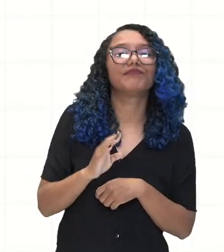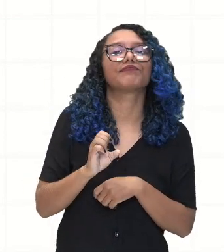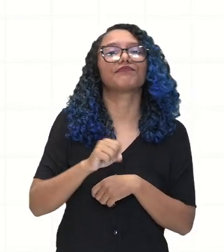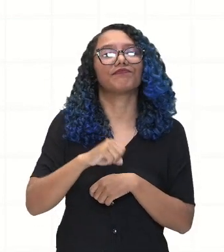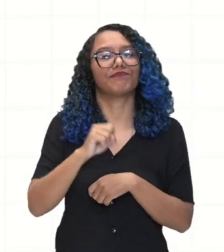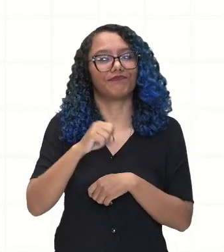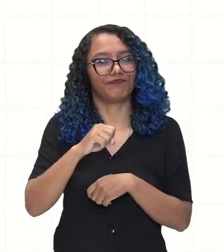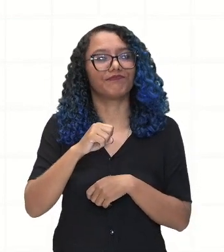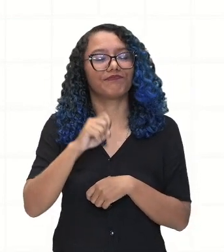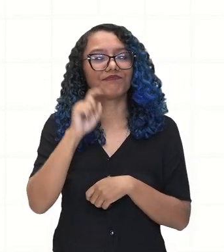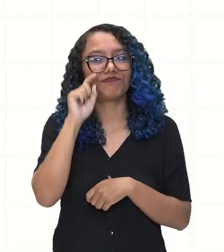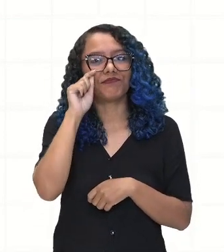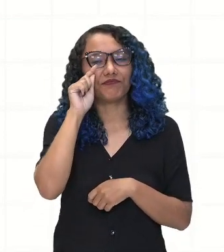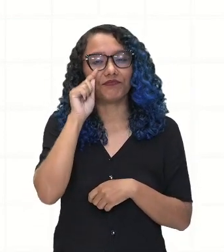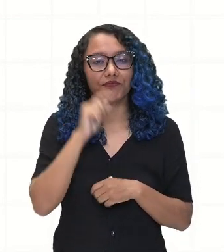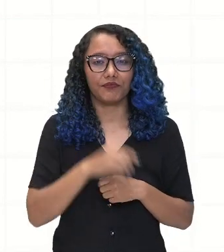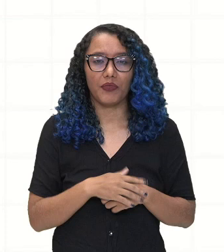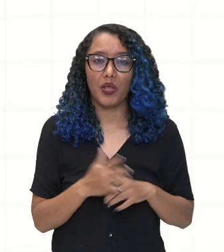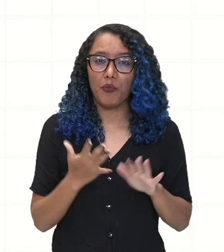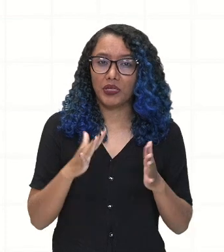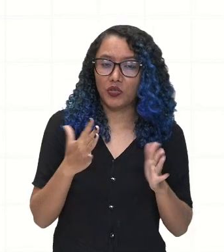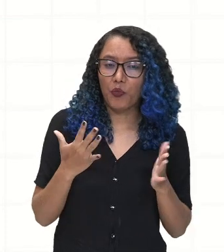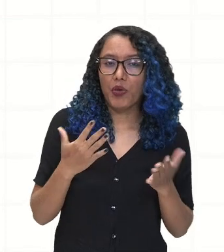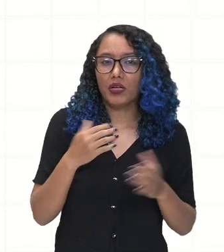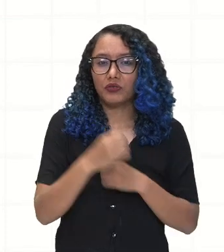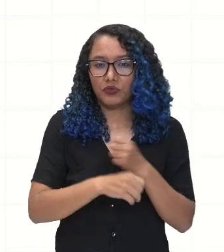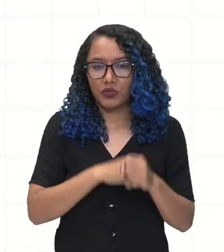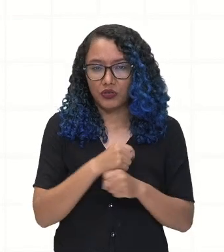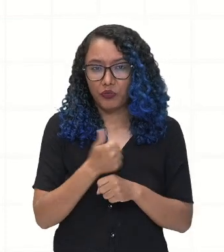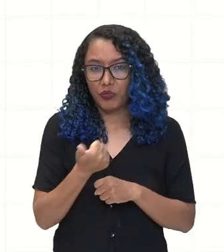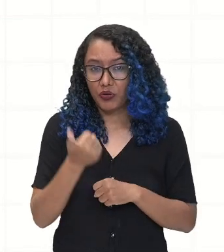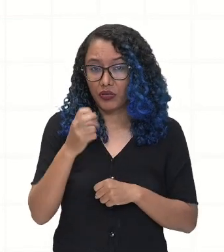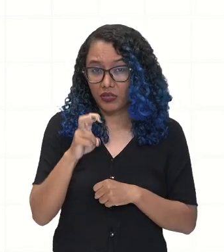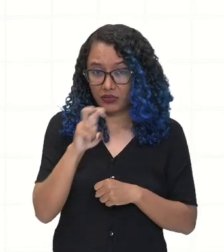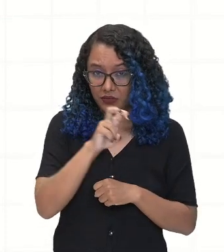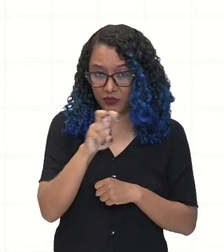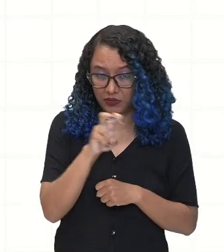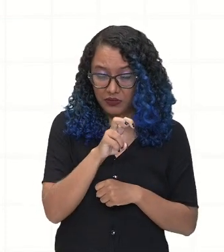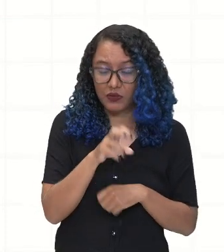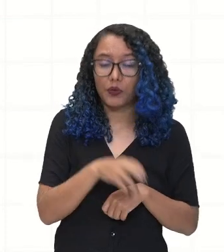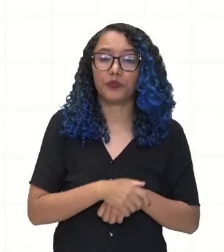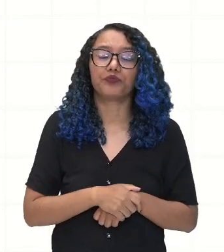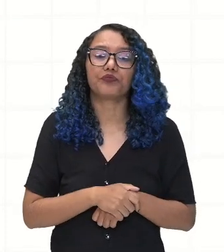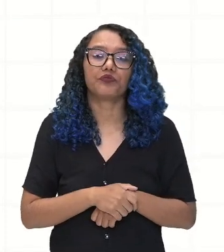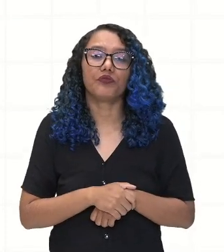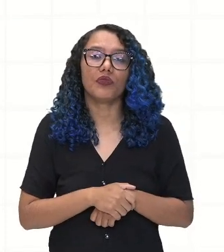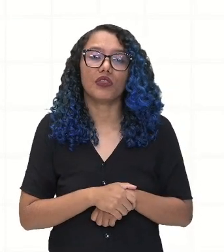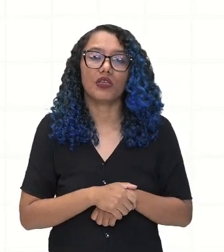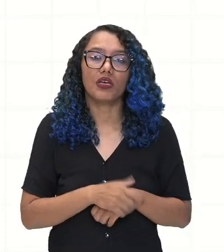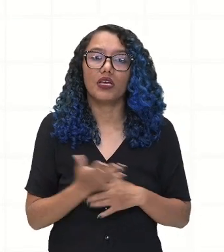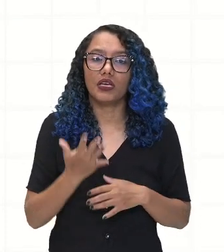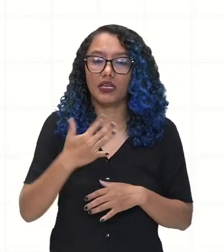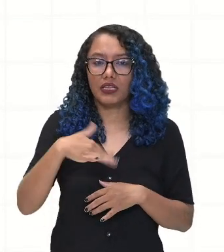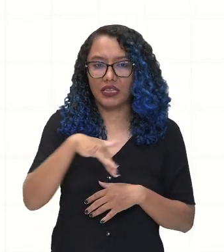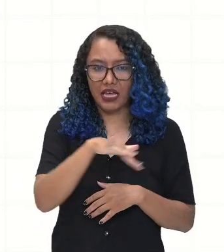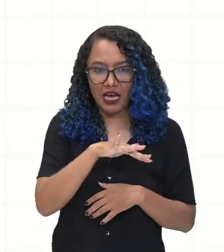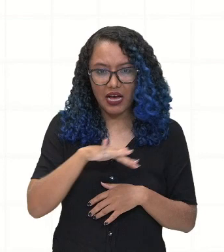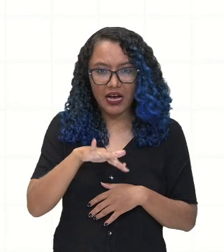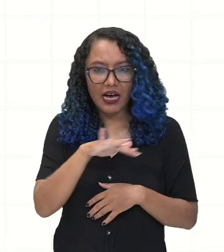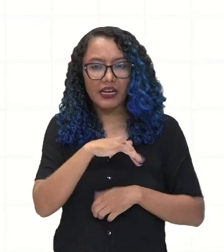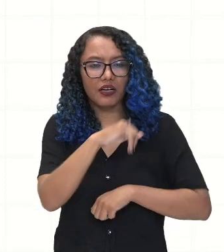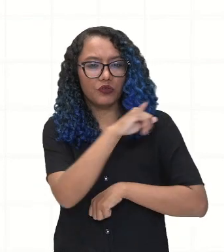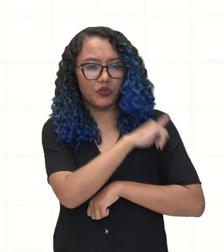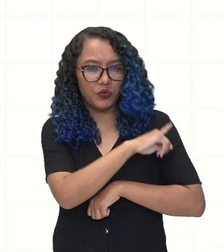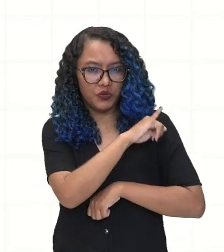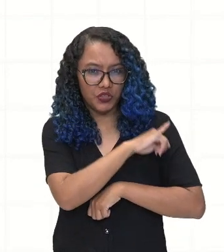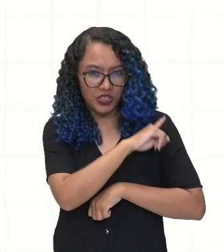os franceses chegaram aqui por volta de 1555 e eles fundaram na região que hoje conhecemos como Rio de